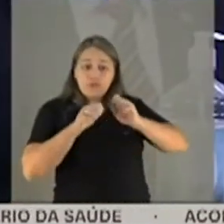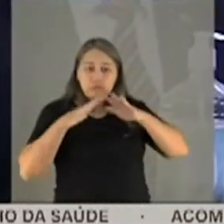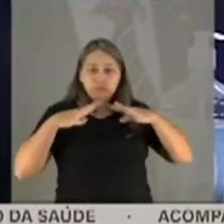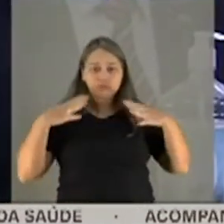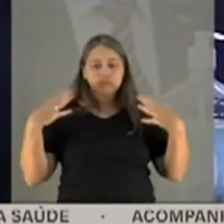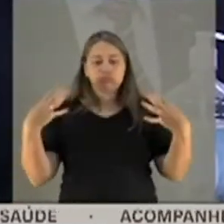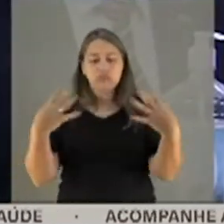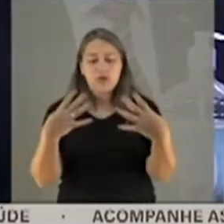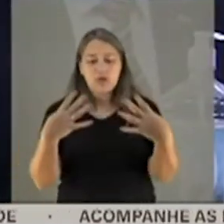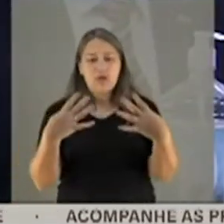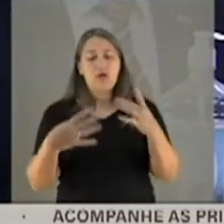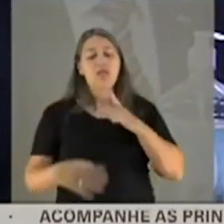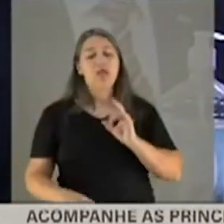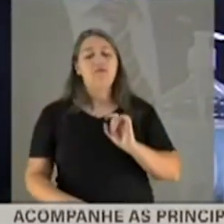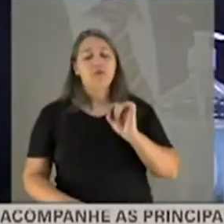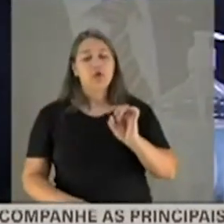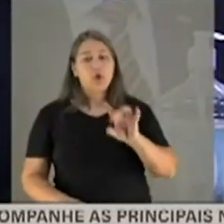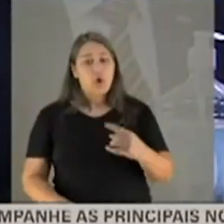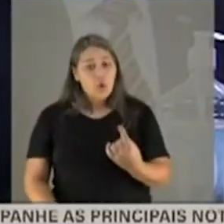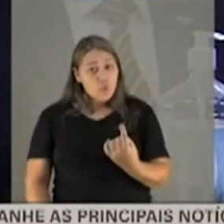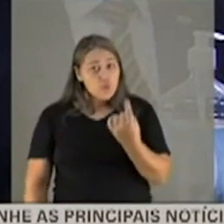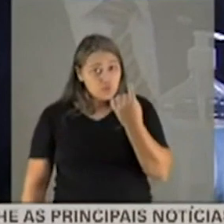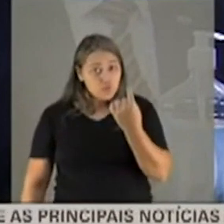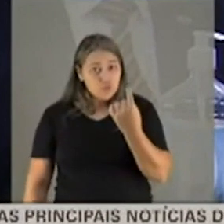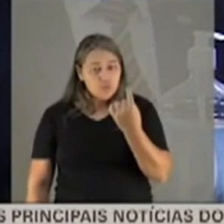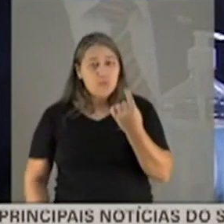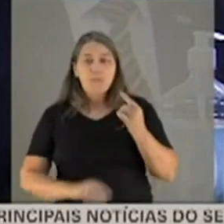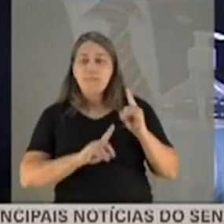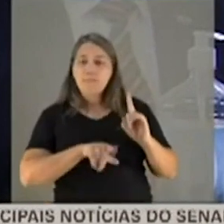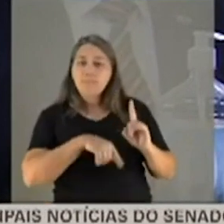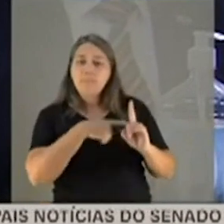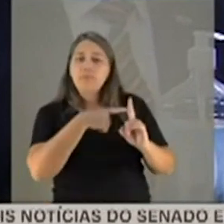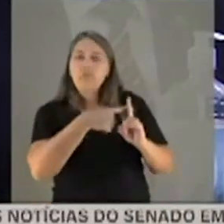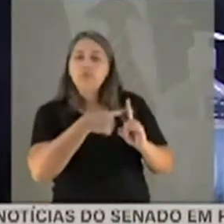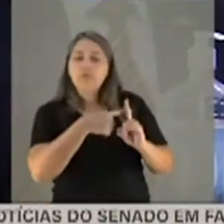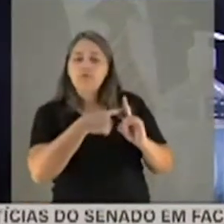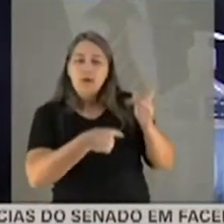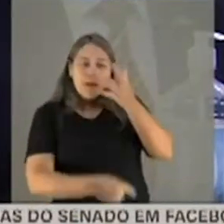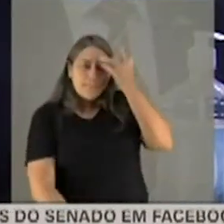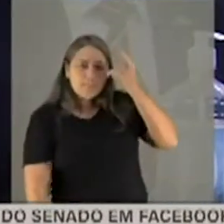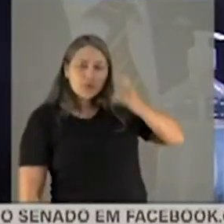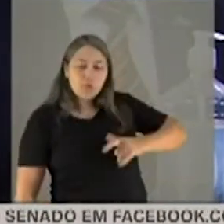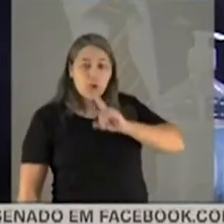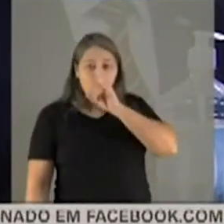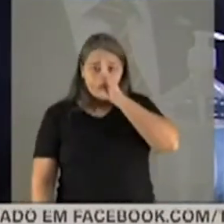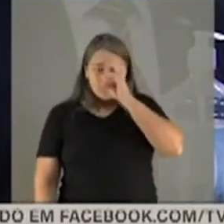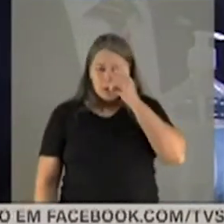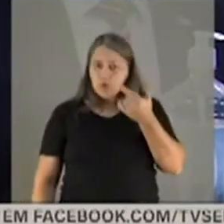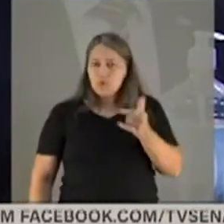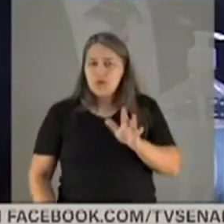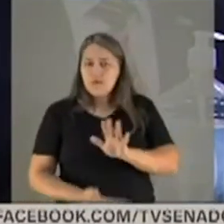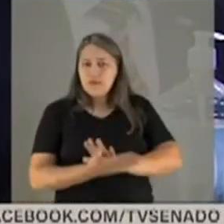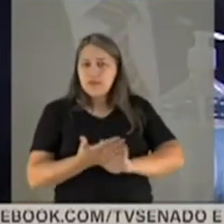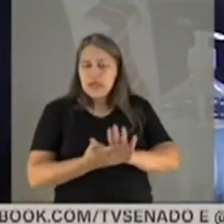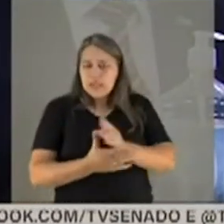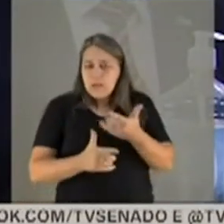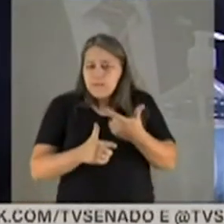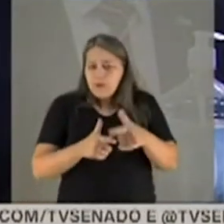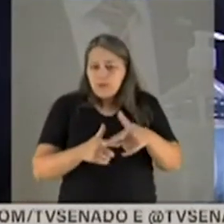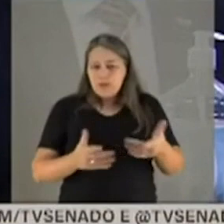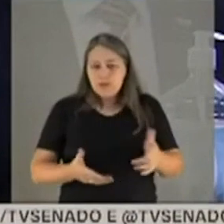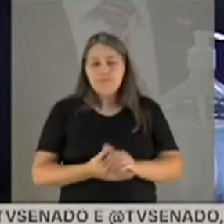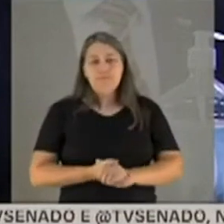estádios, e houve apenas um caso positivo, o paciente ficou hospitalizado e não houve consequências.